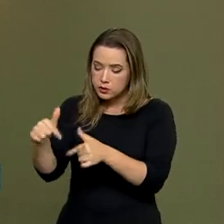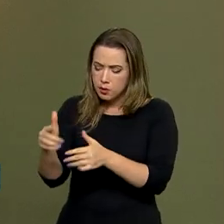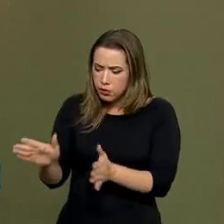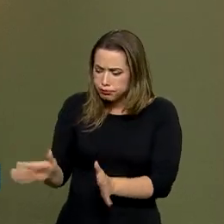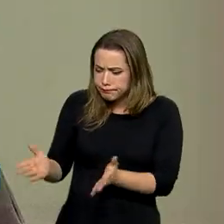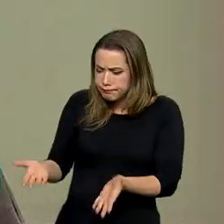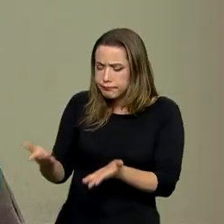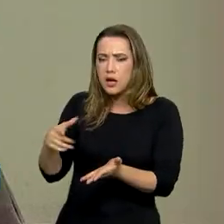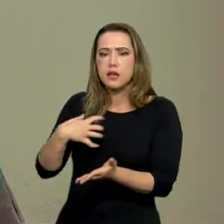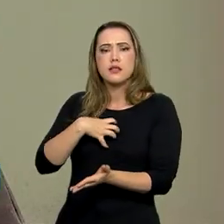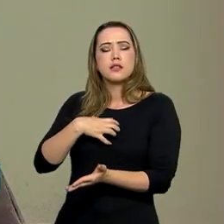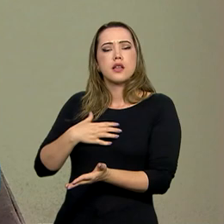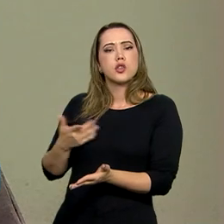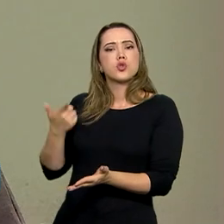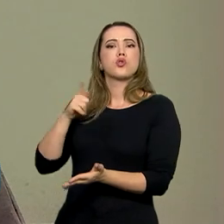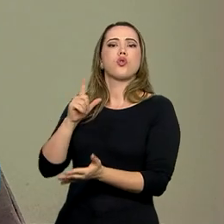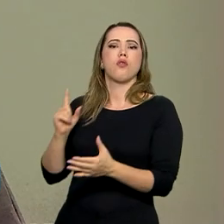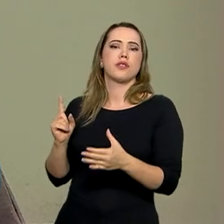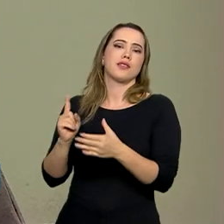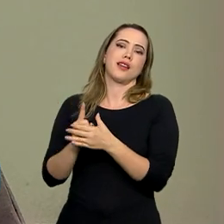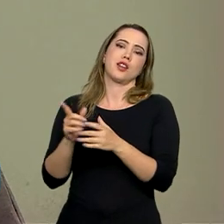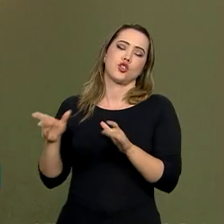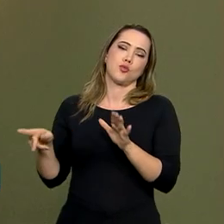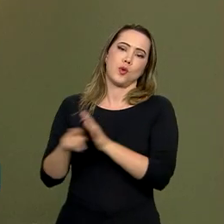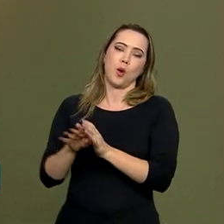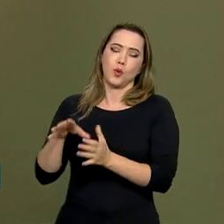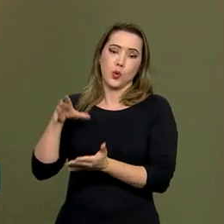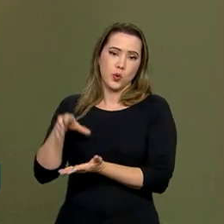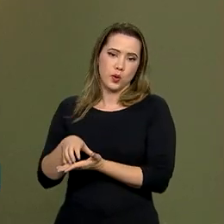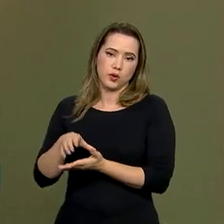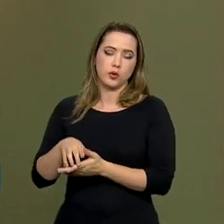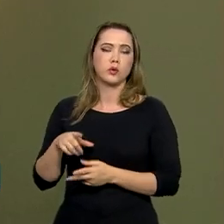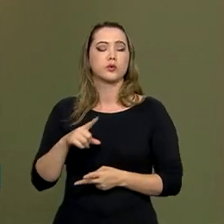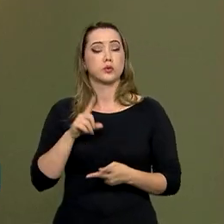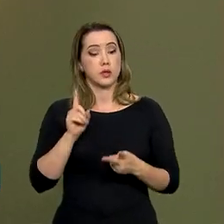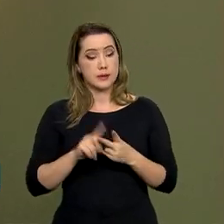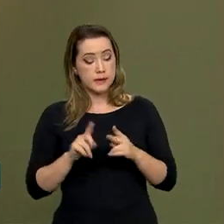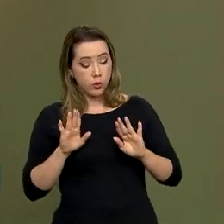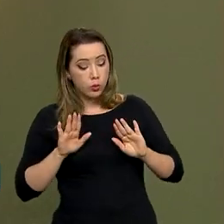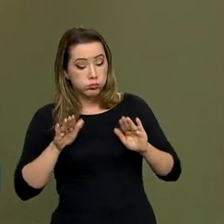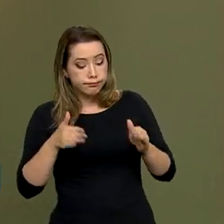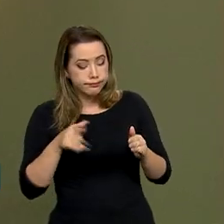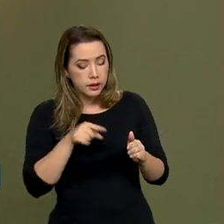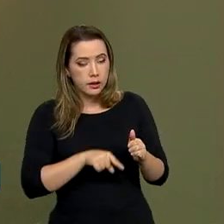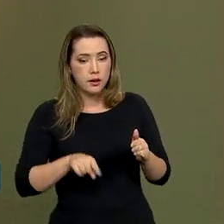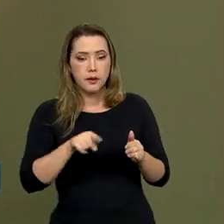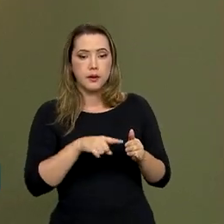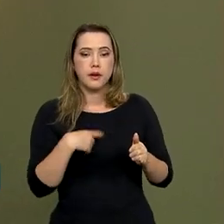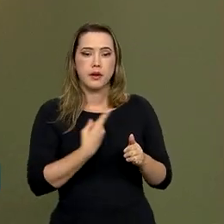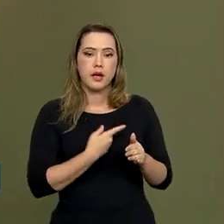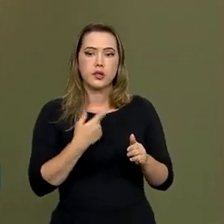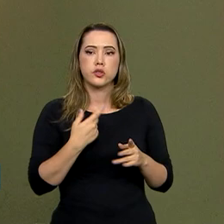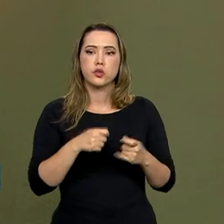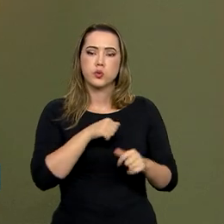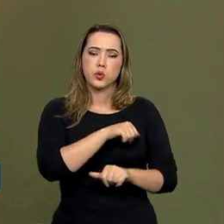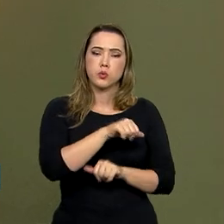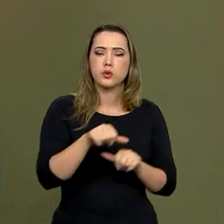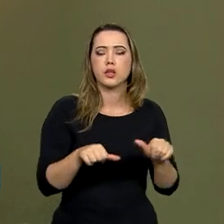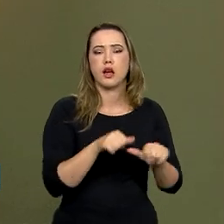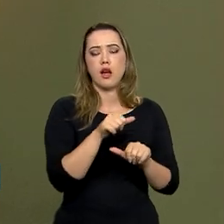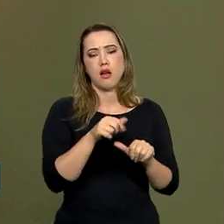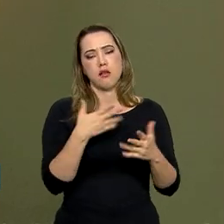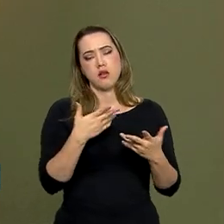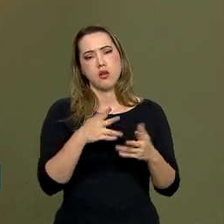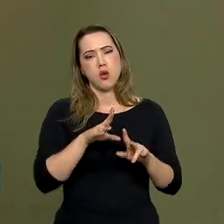novamente como parte da instituição. Em segundo lugar, nós recebemos a atribuição de reverter o